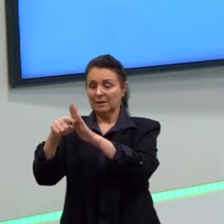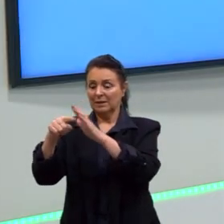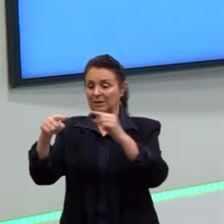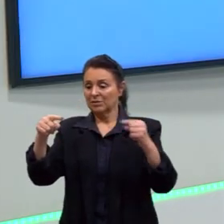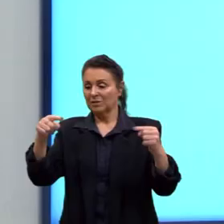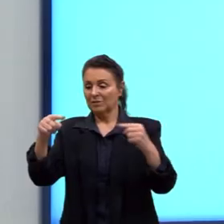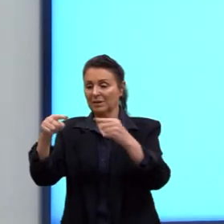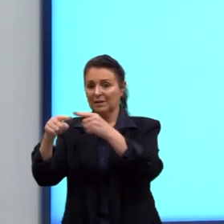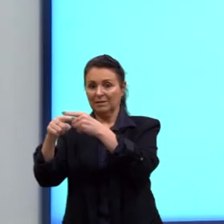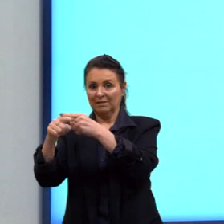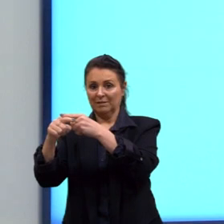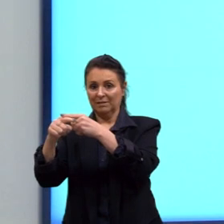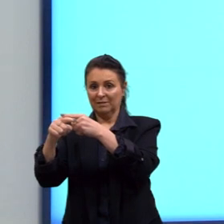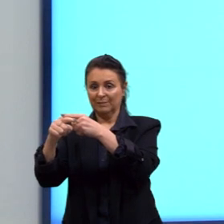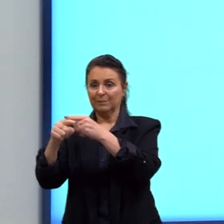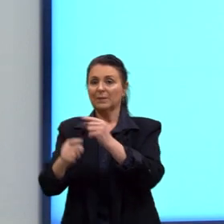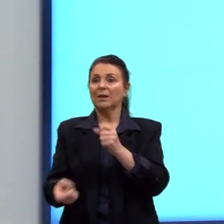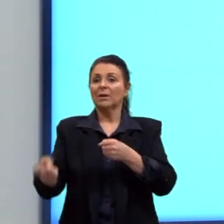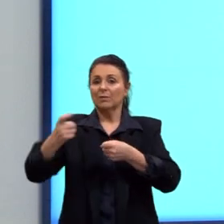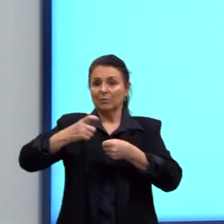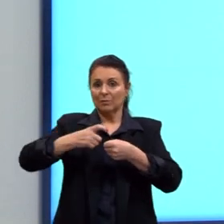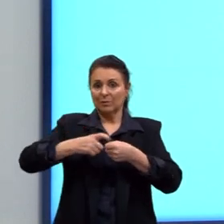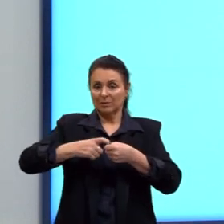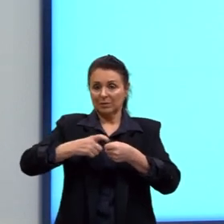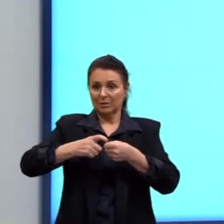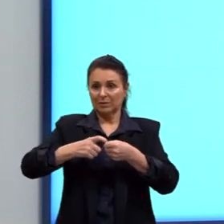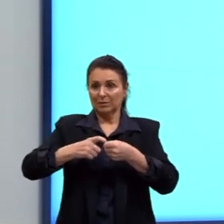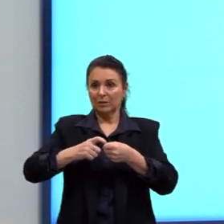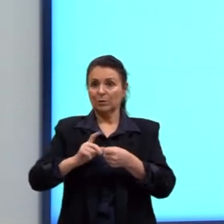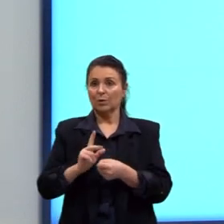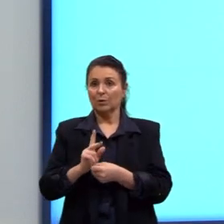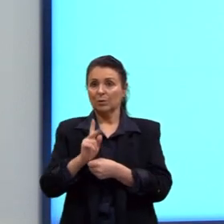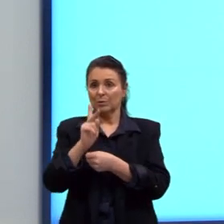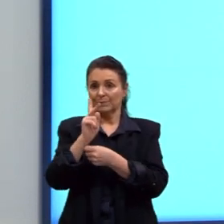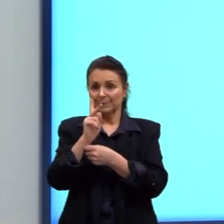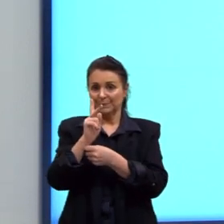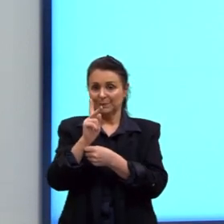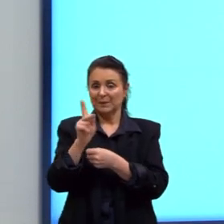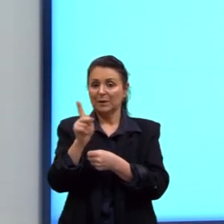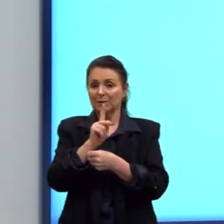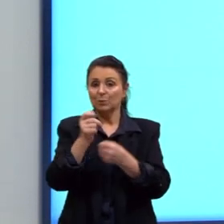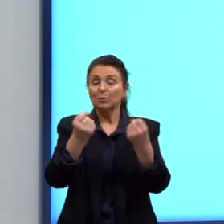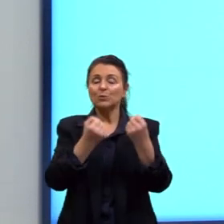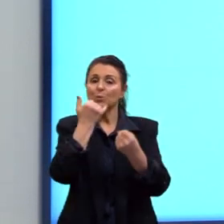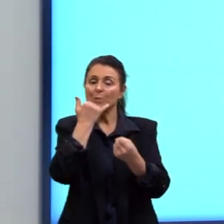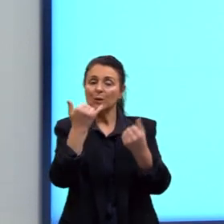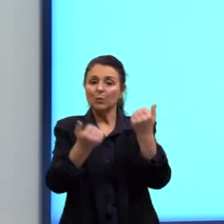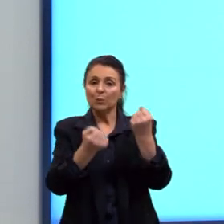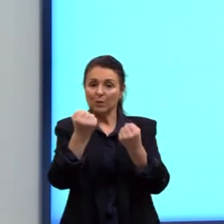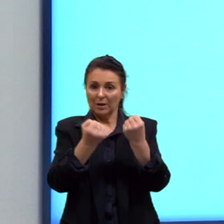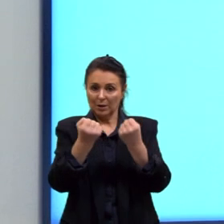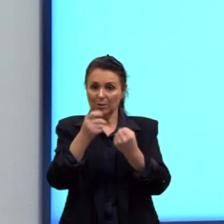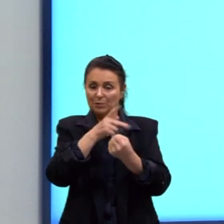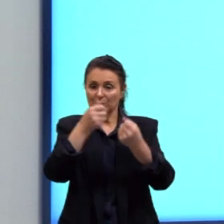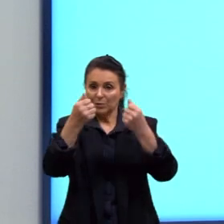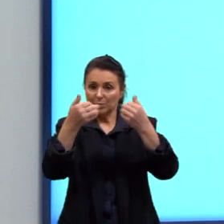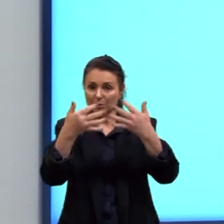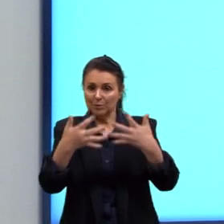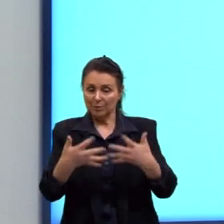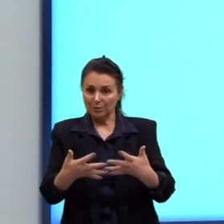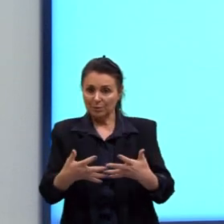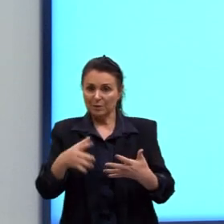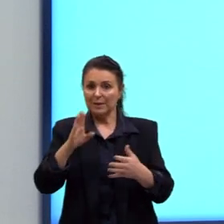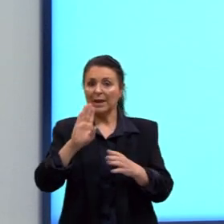Bom, então, voltando para a questão do carro que a gente falou lá no início da aula. A gente chama, então, aquele efeito de